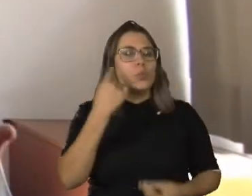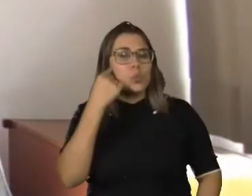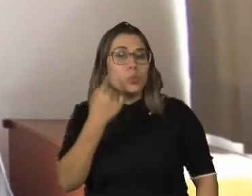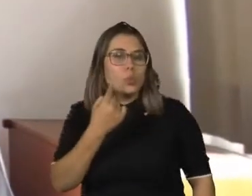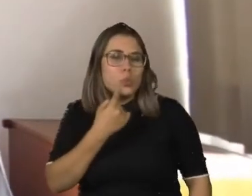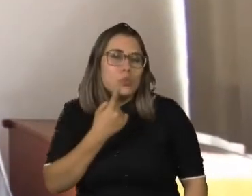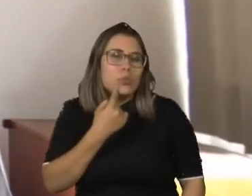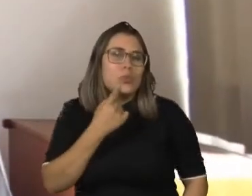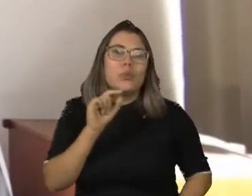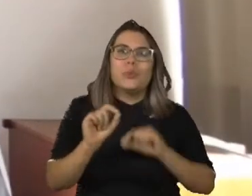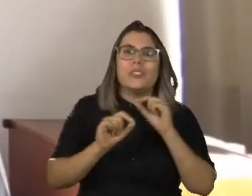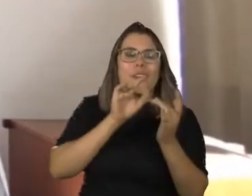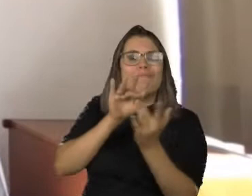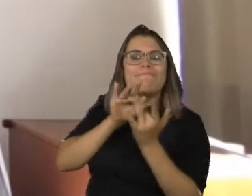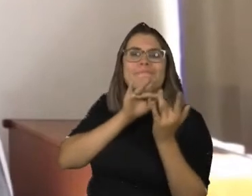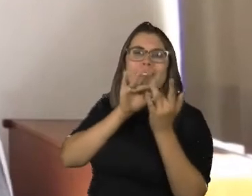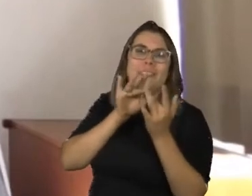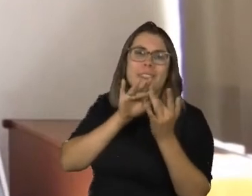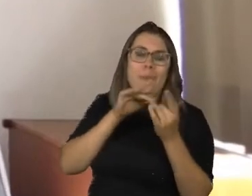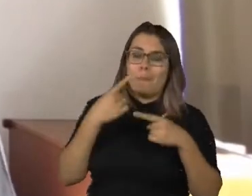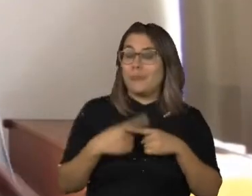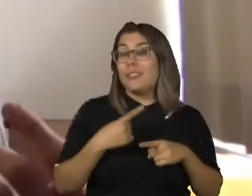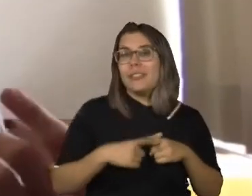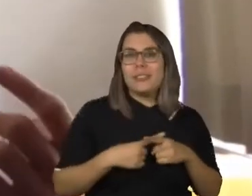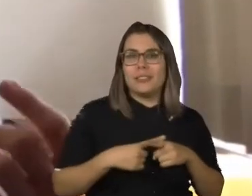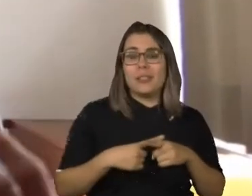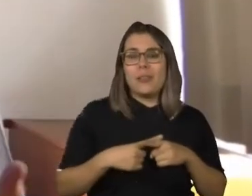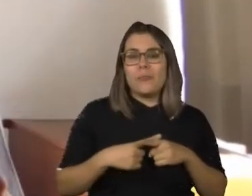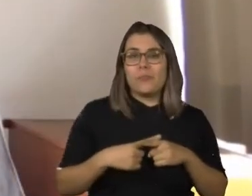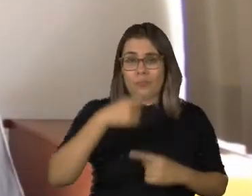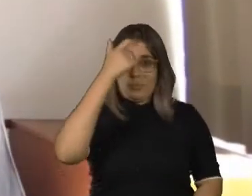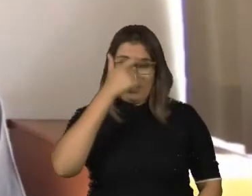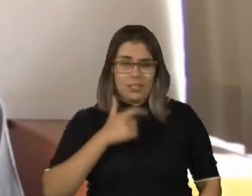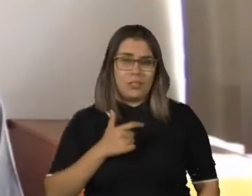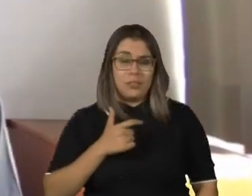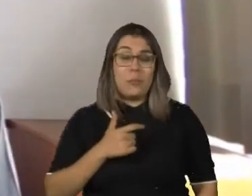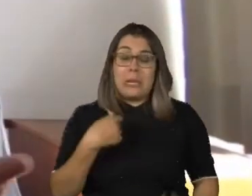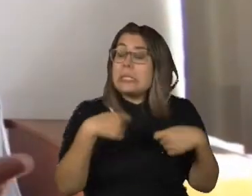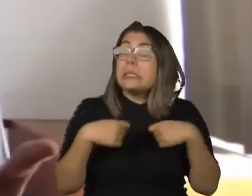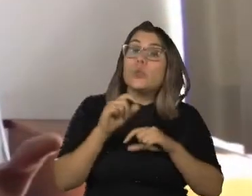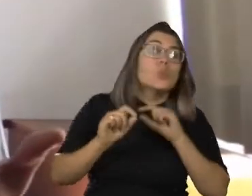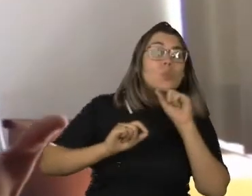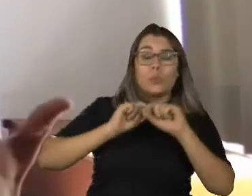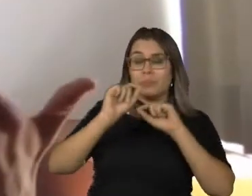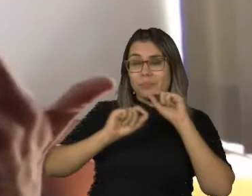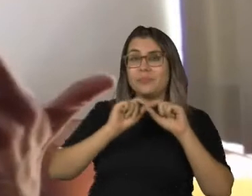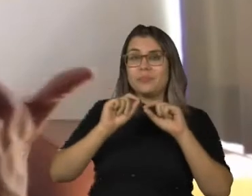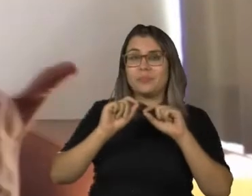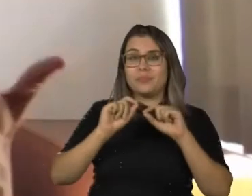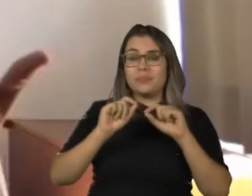a gente fazia parte daquela turma. Por quê? Porque não basta estar. Há que se fazer